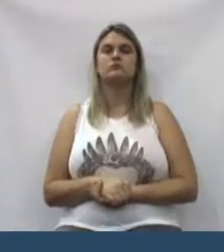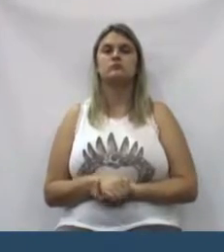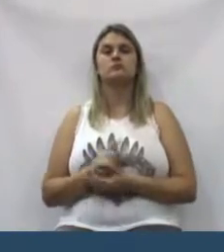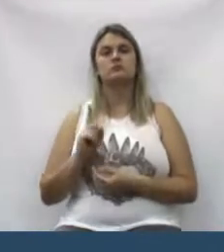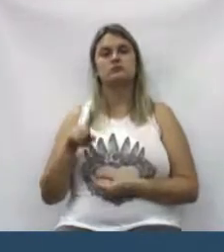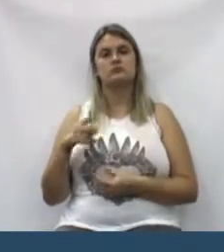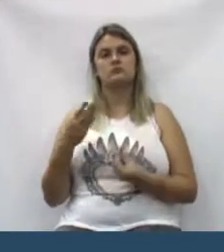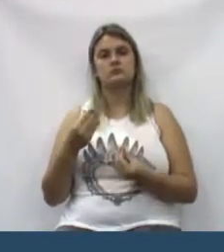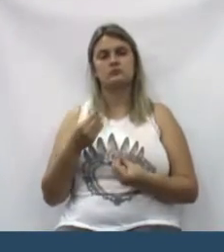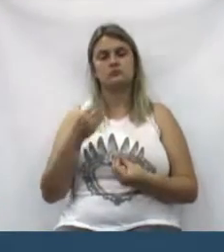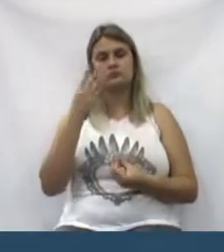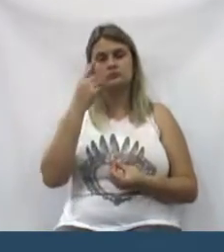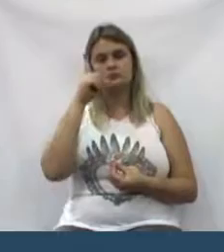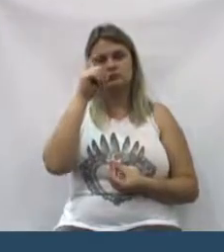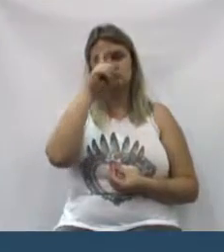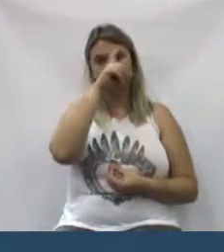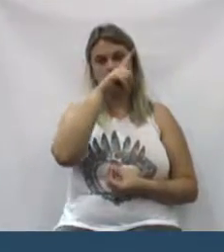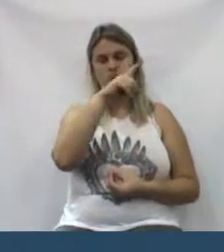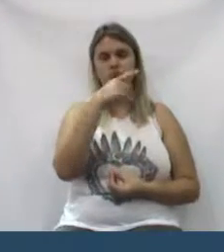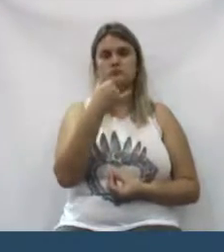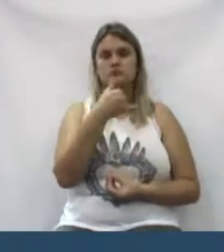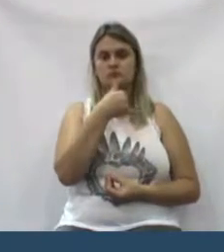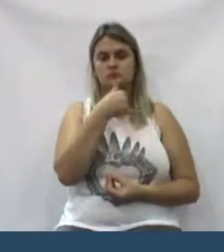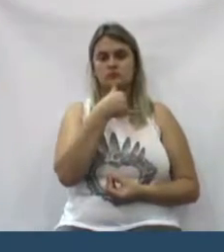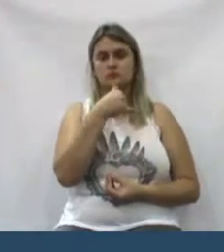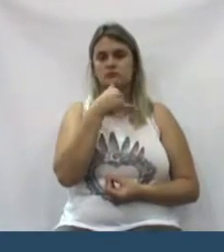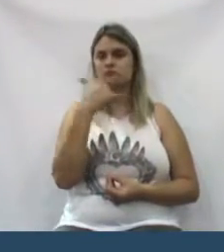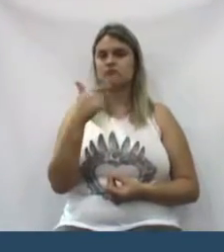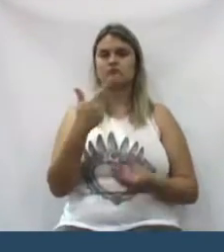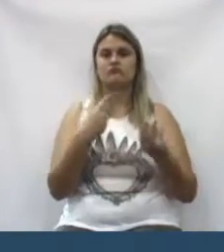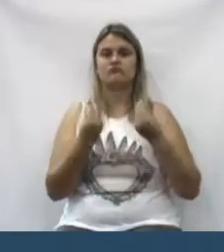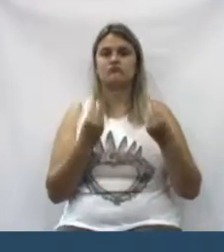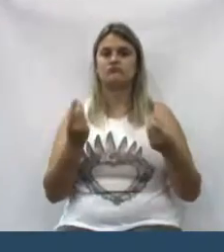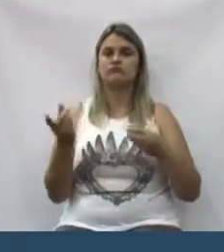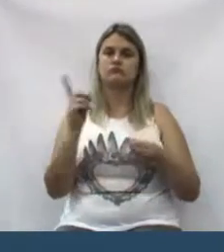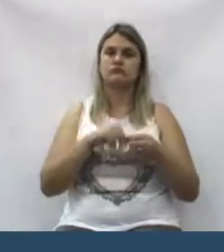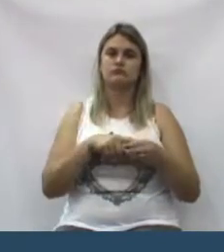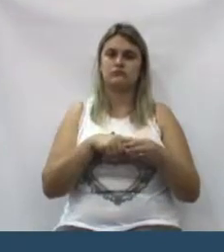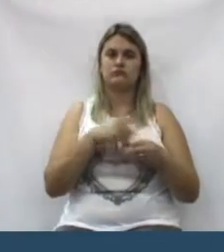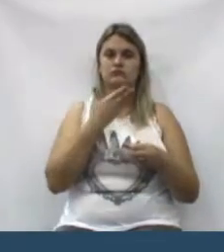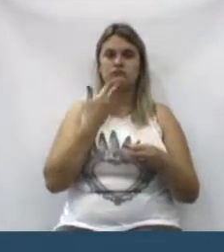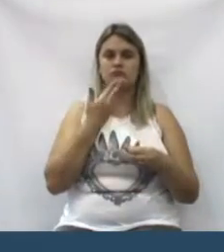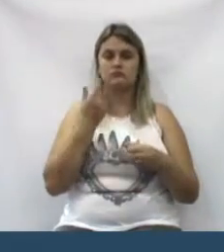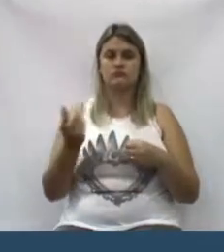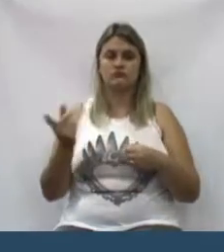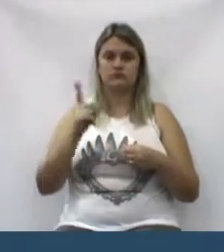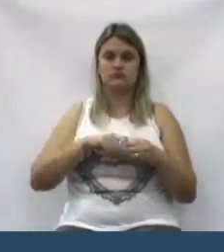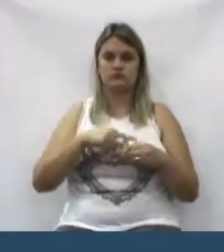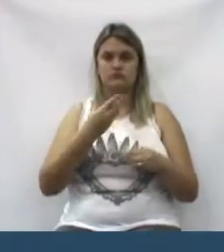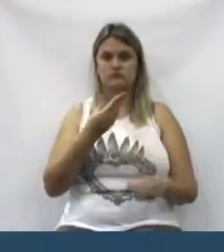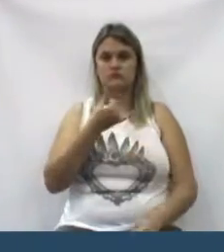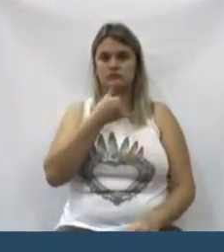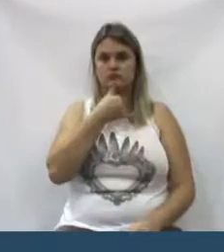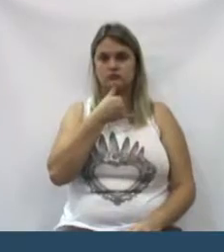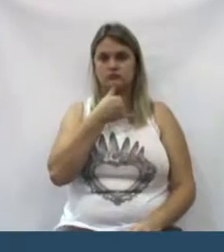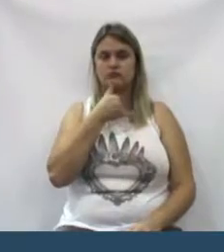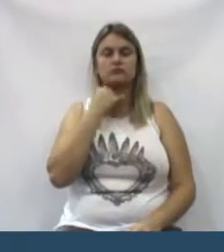e é uma das coisas que se diz que não tem volta. A volta é triste,